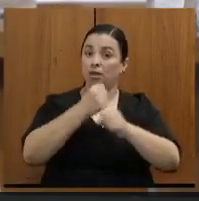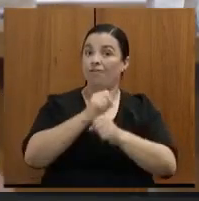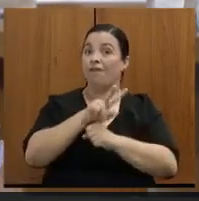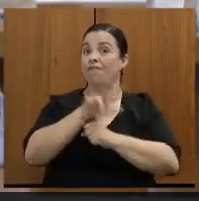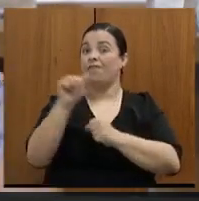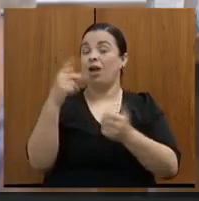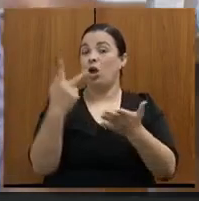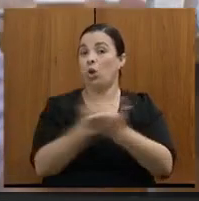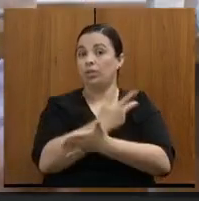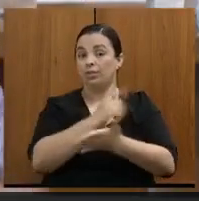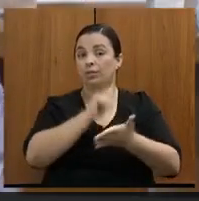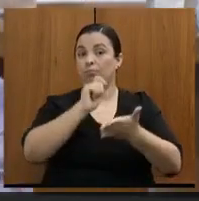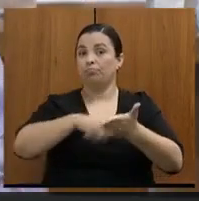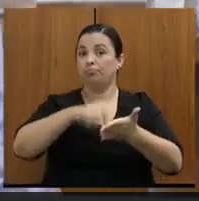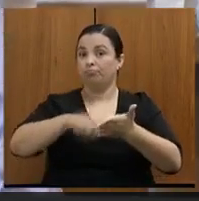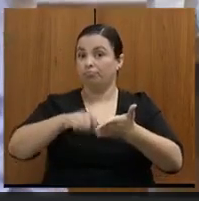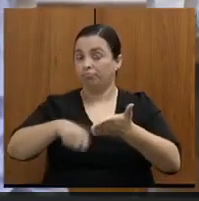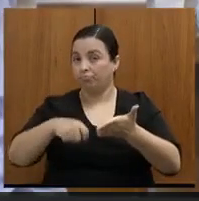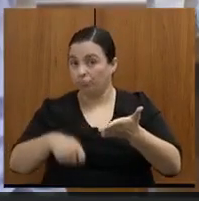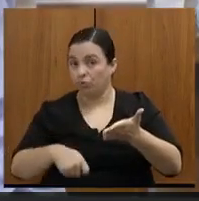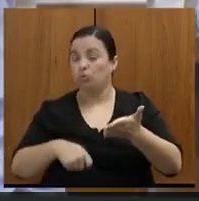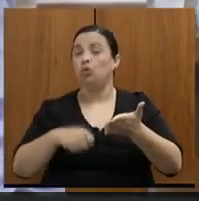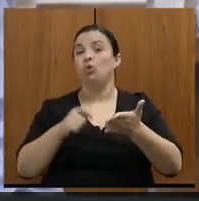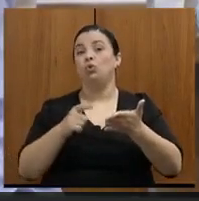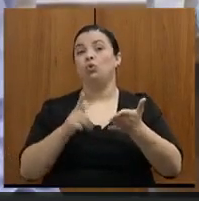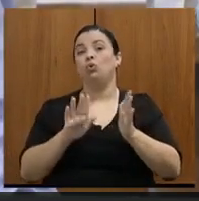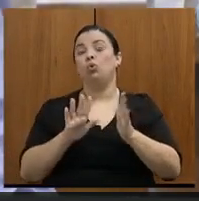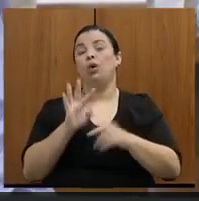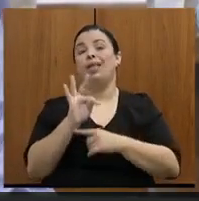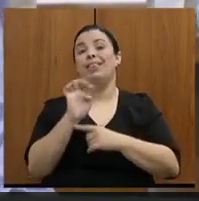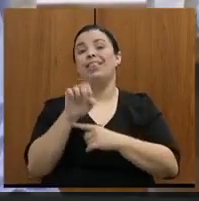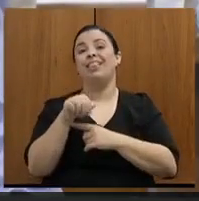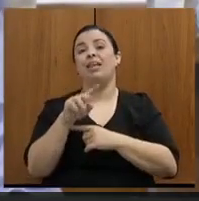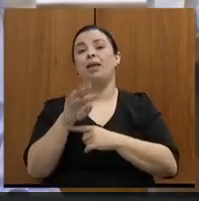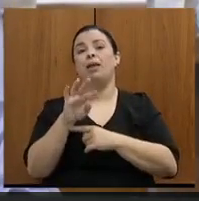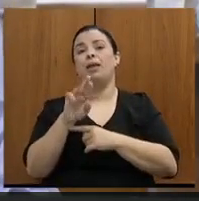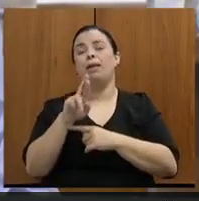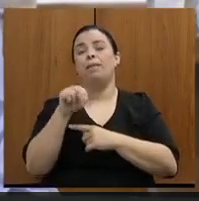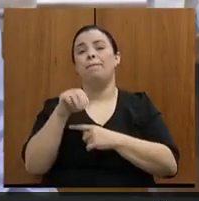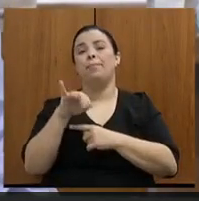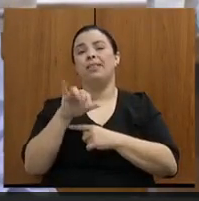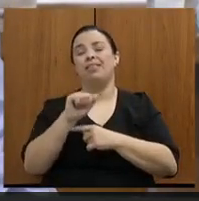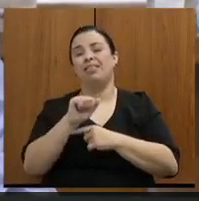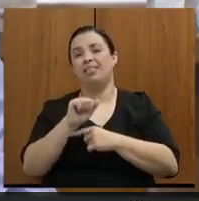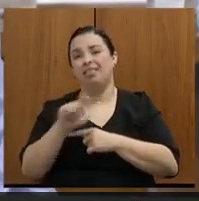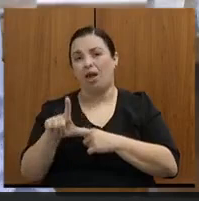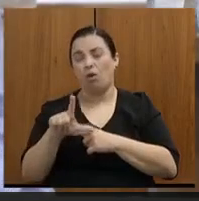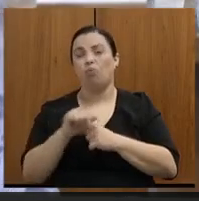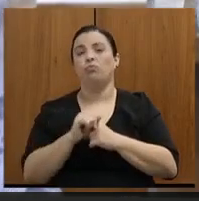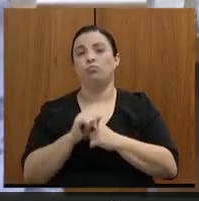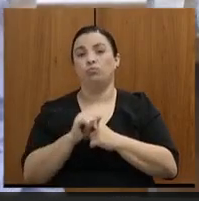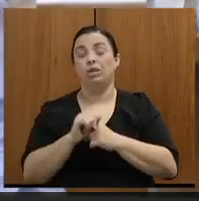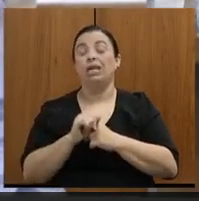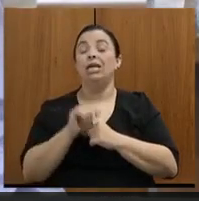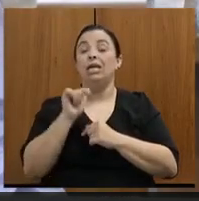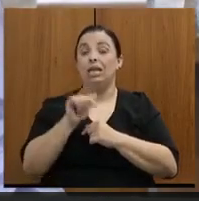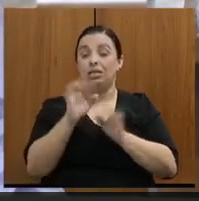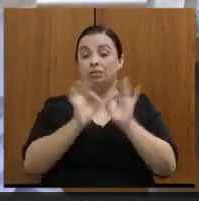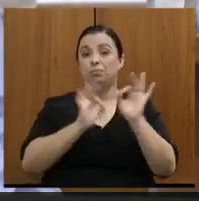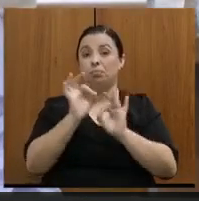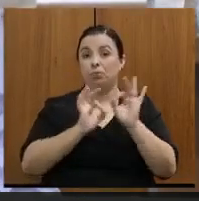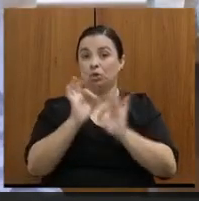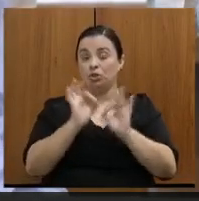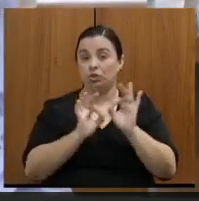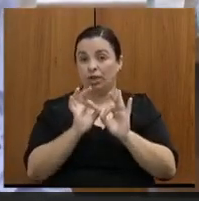do terminal, ou seja, a gente sabe que é necessário um novo terminal, e, com esse projeto executivo,